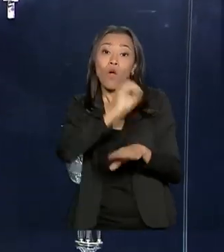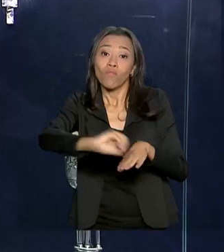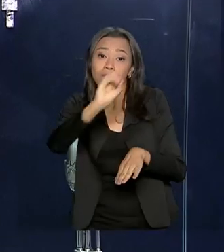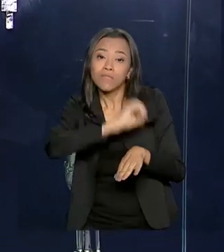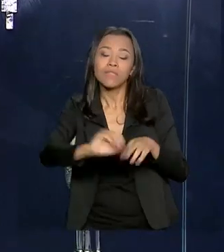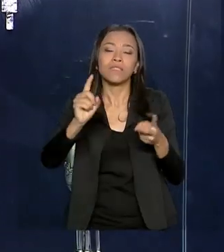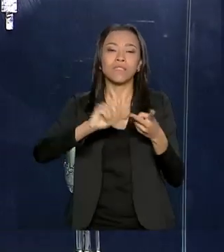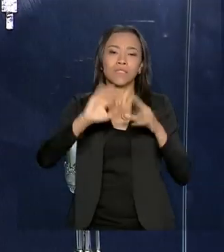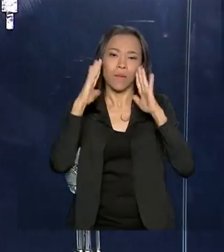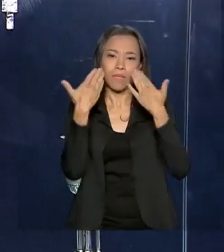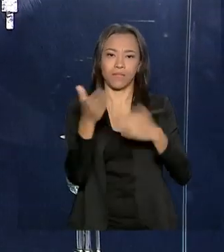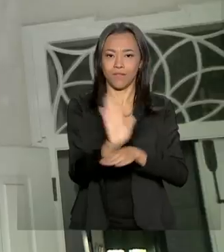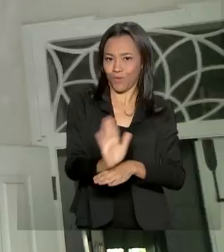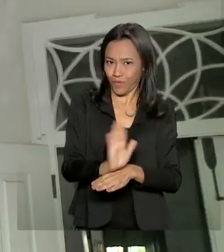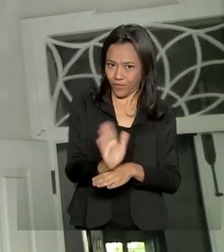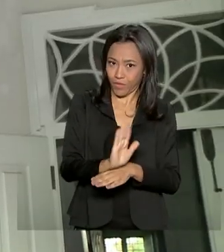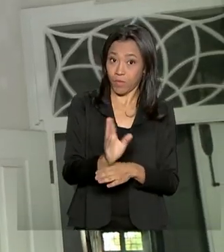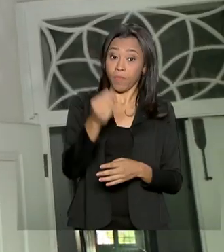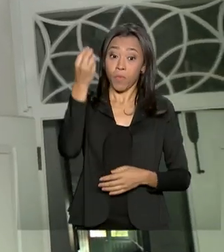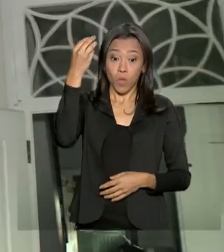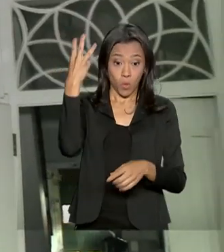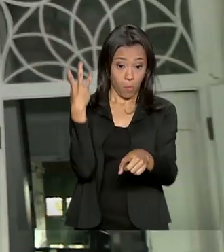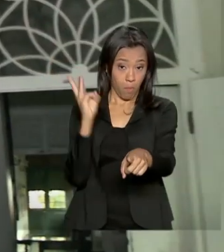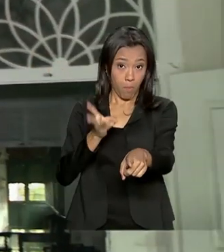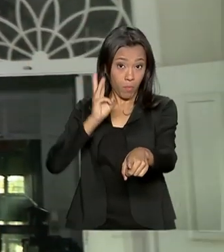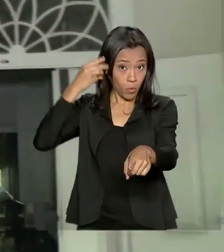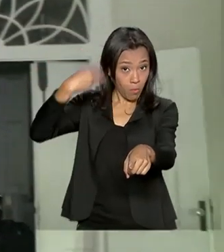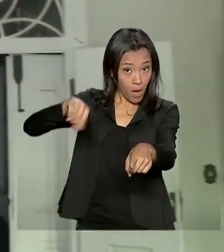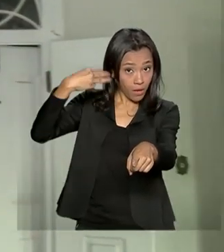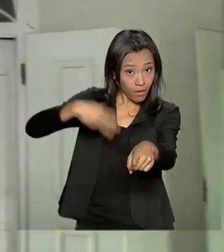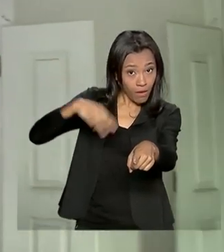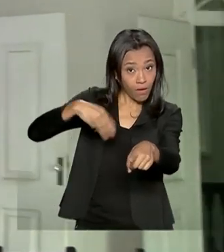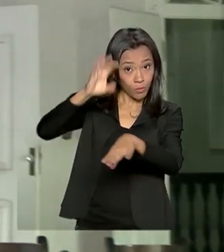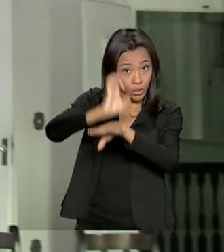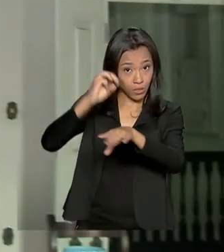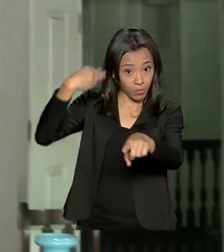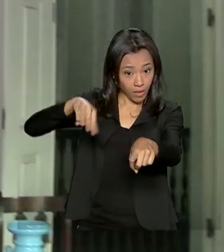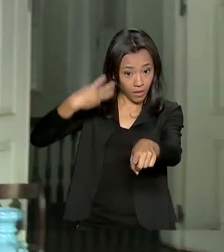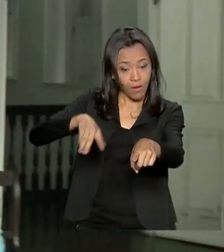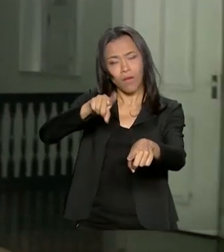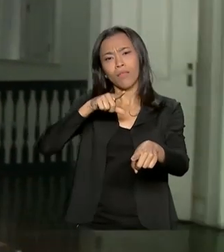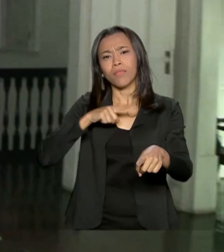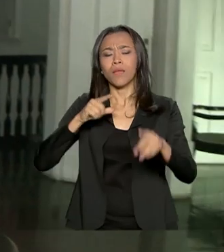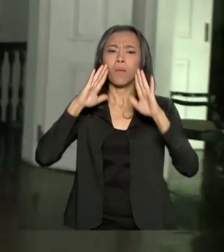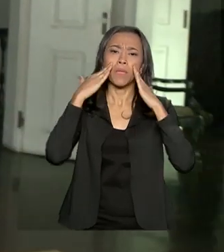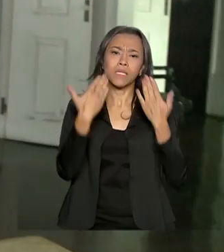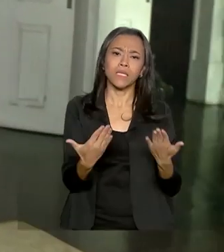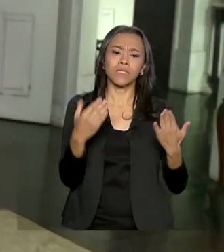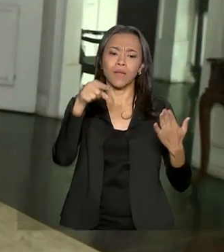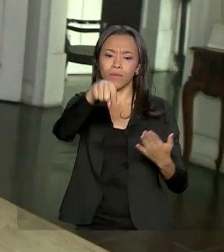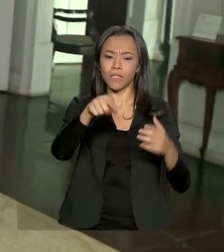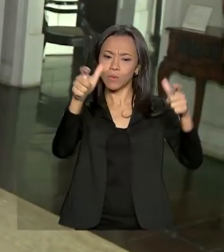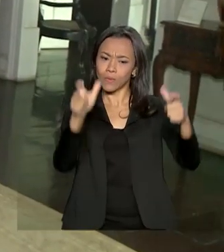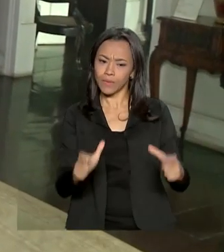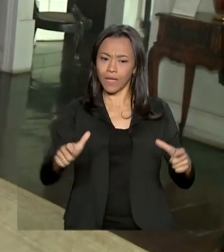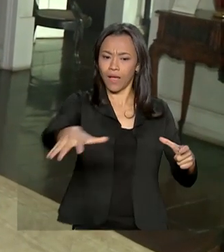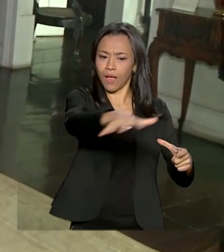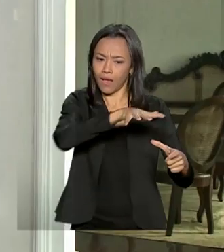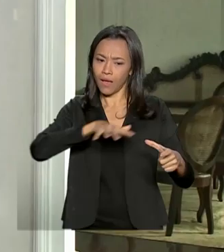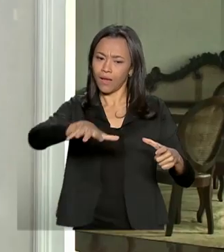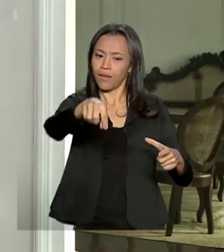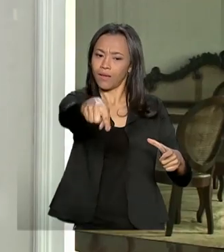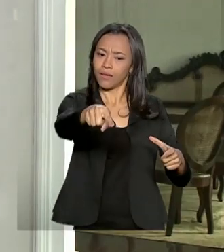e exibições de filmes. No Maranhão, a programação fica por conta, entre outros, do Museu Histórico e Artístico do